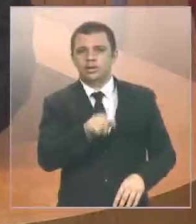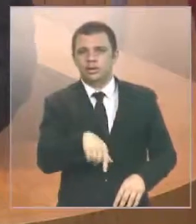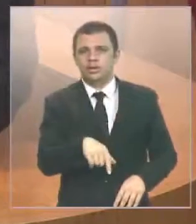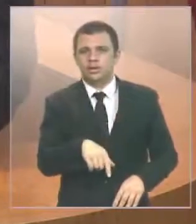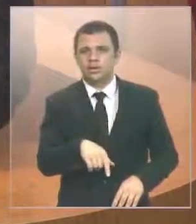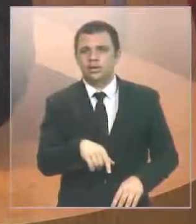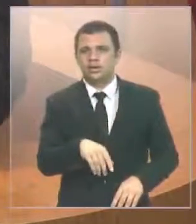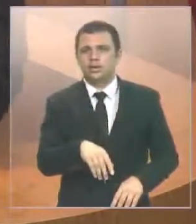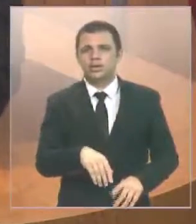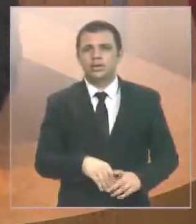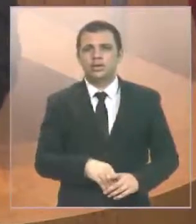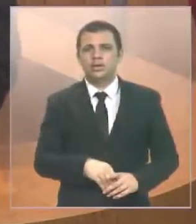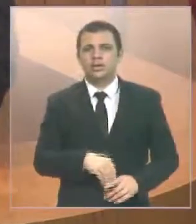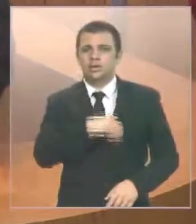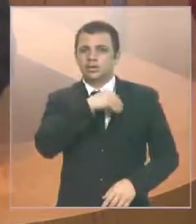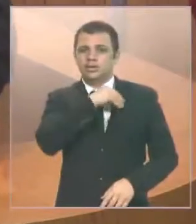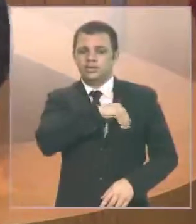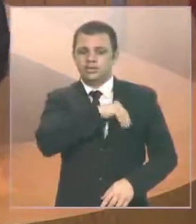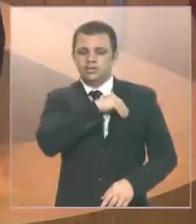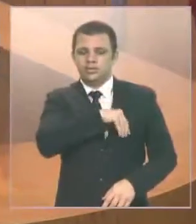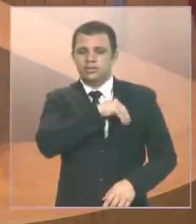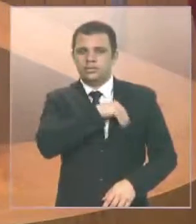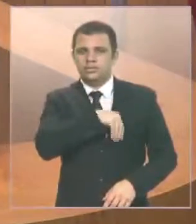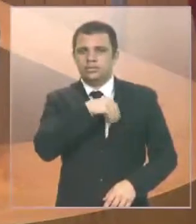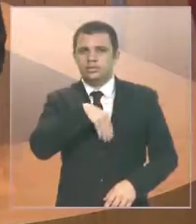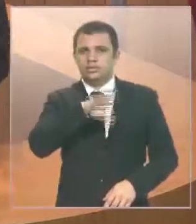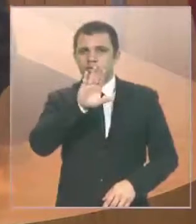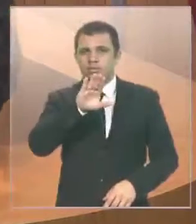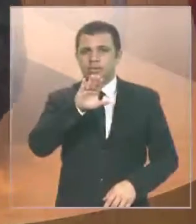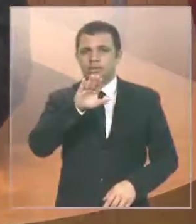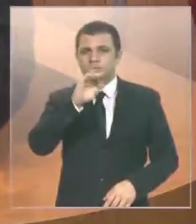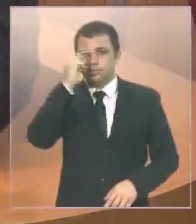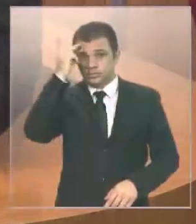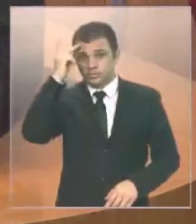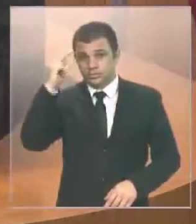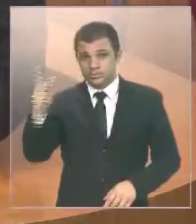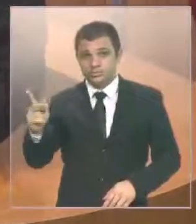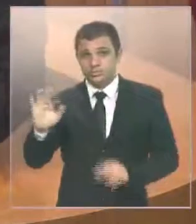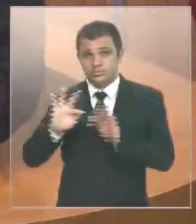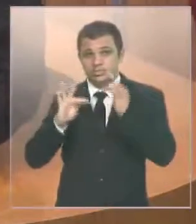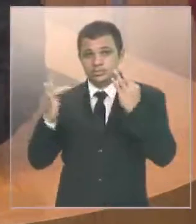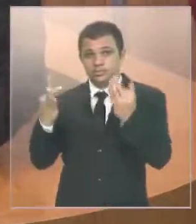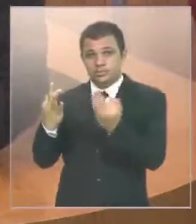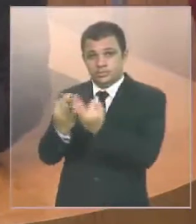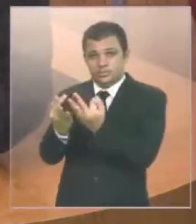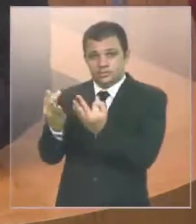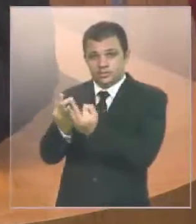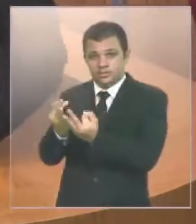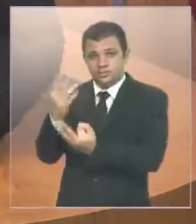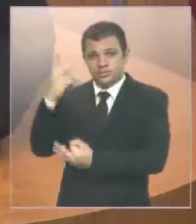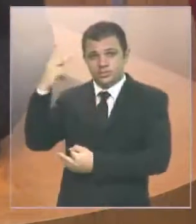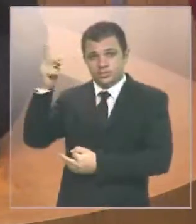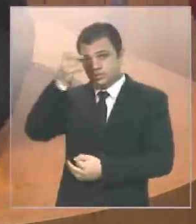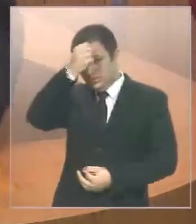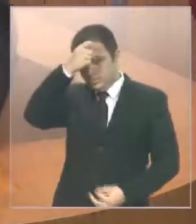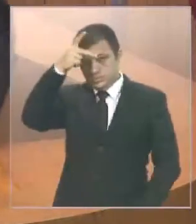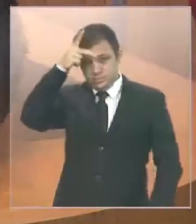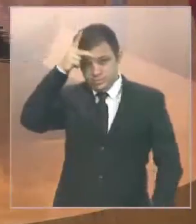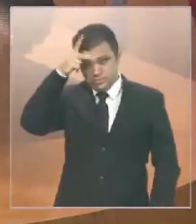renda dos parentes do senhor prefeito. Porque a população, mais uma vez,